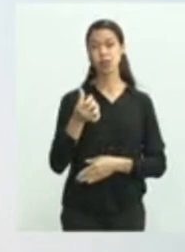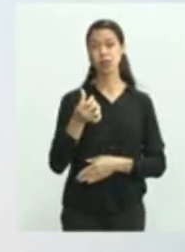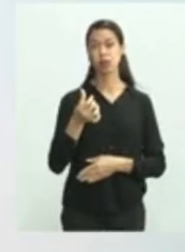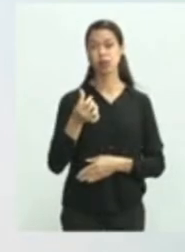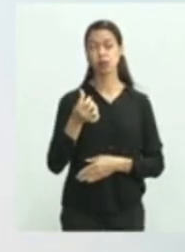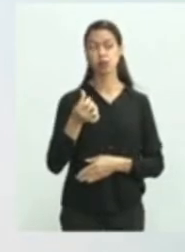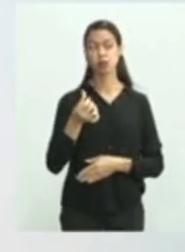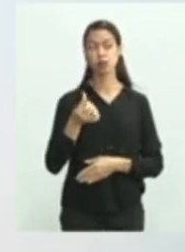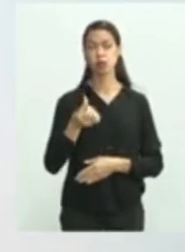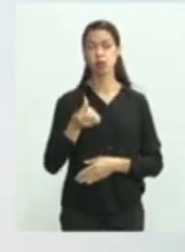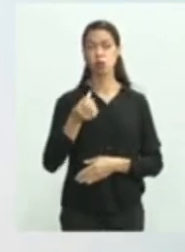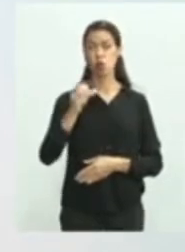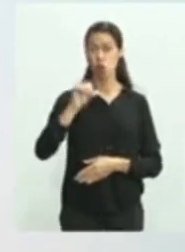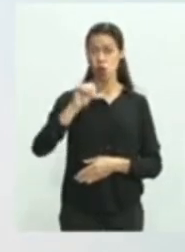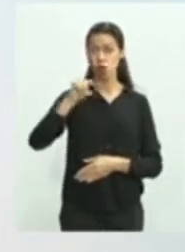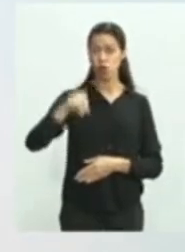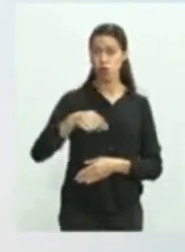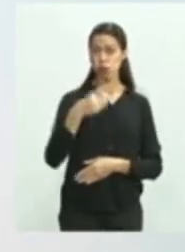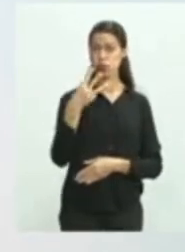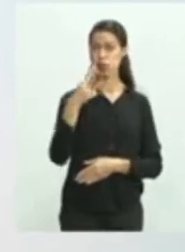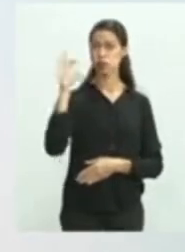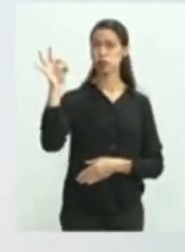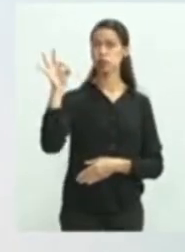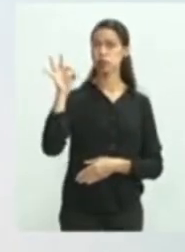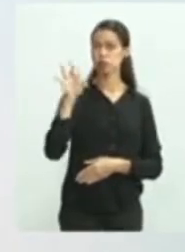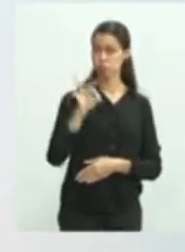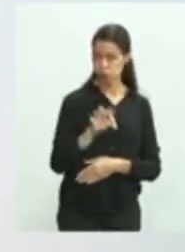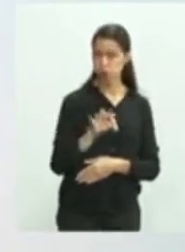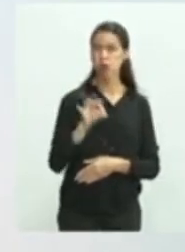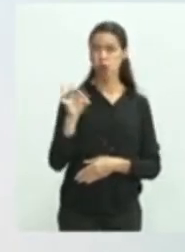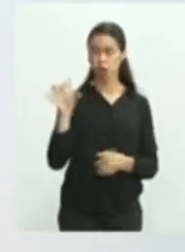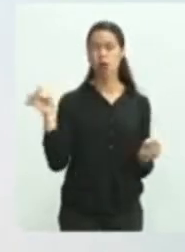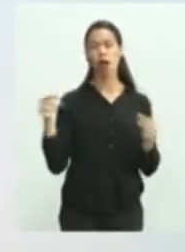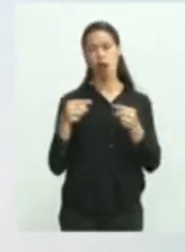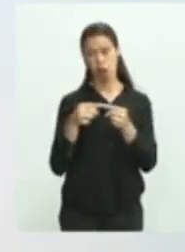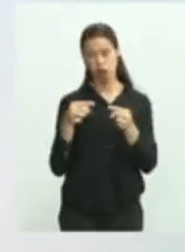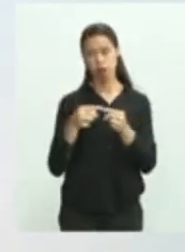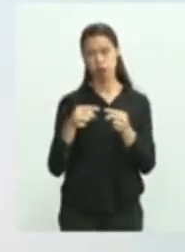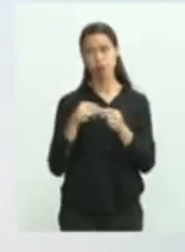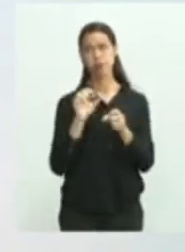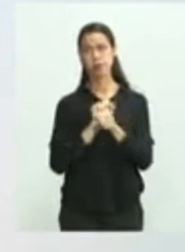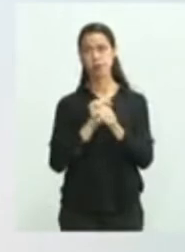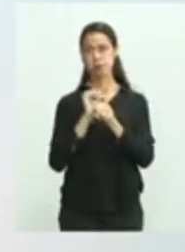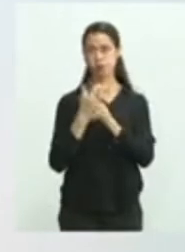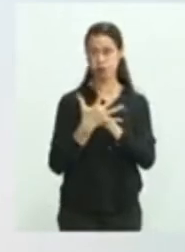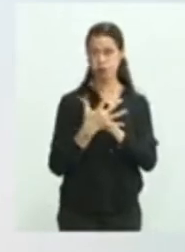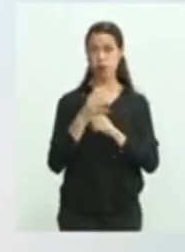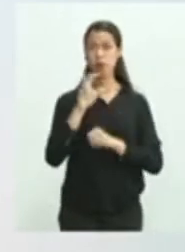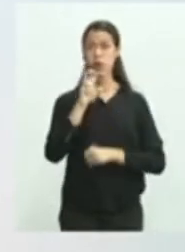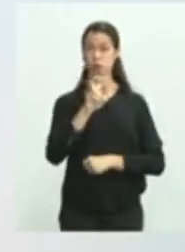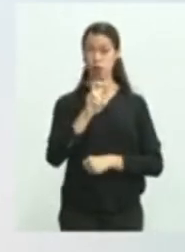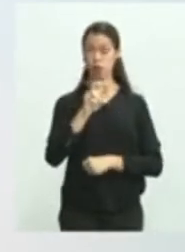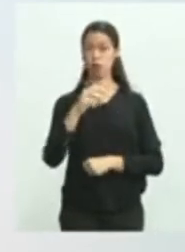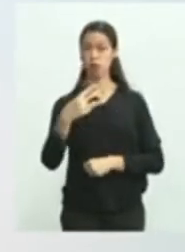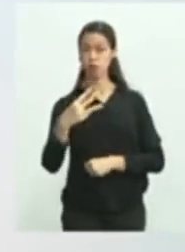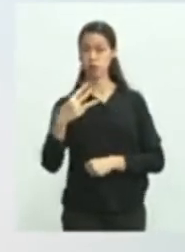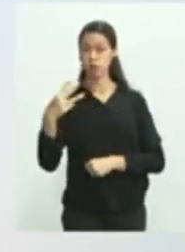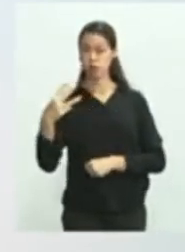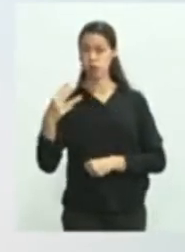9,3% dos nossos casos notificados, 533 casos